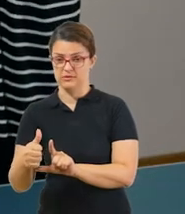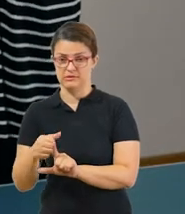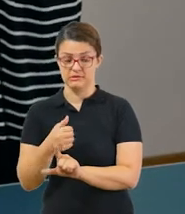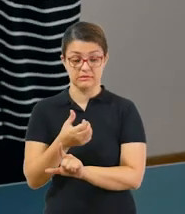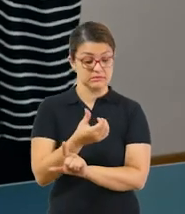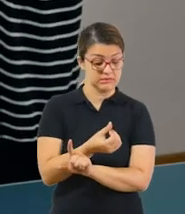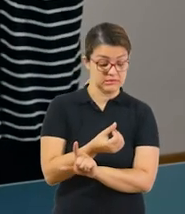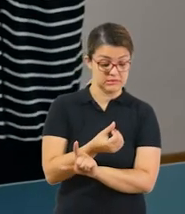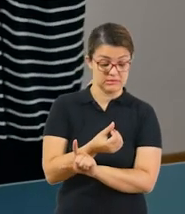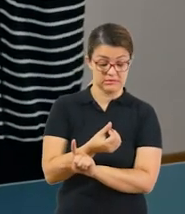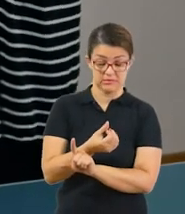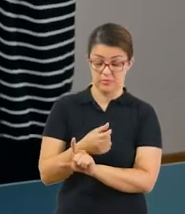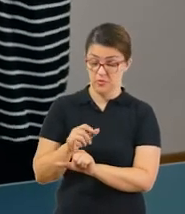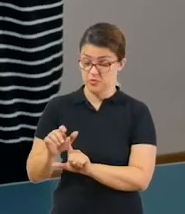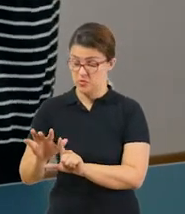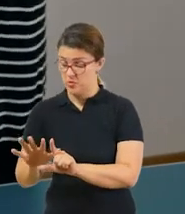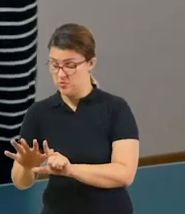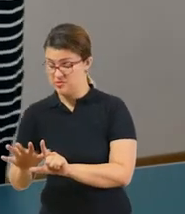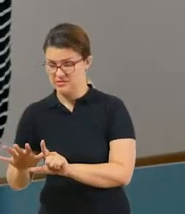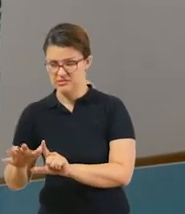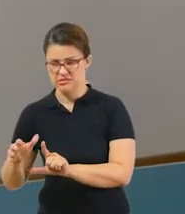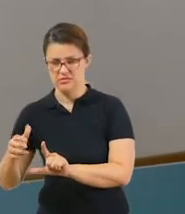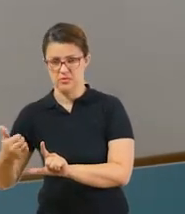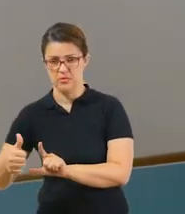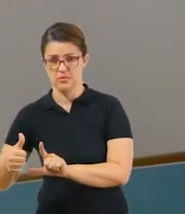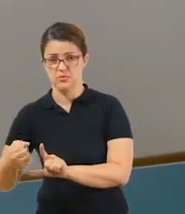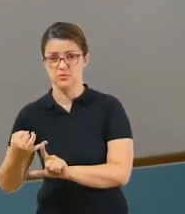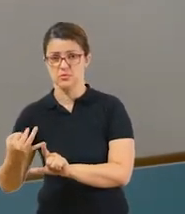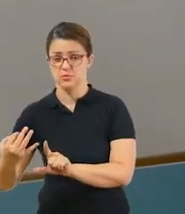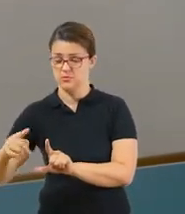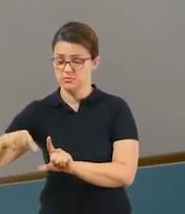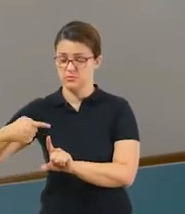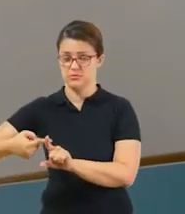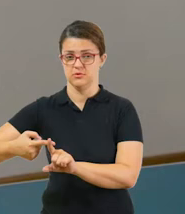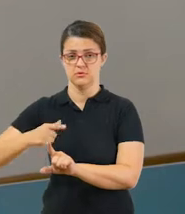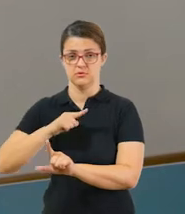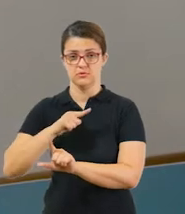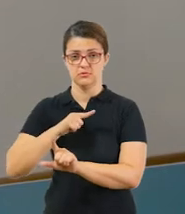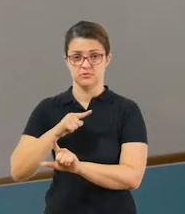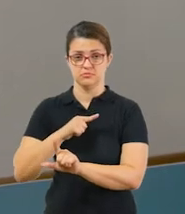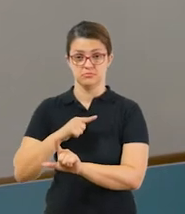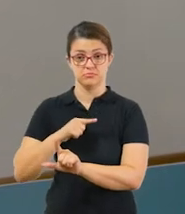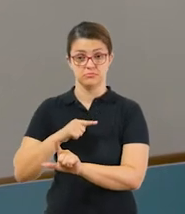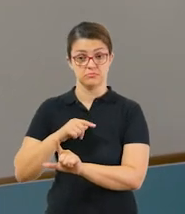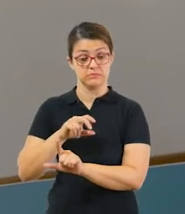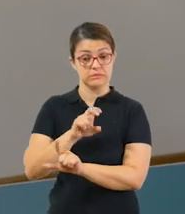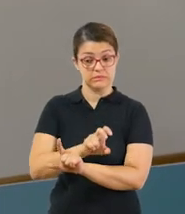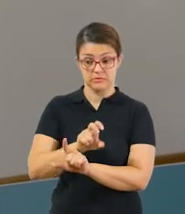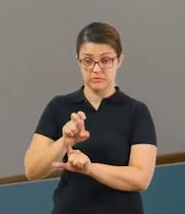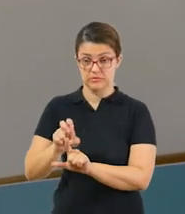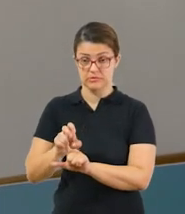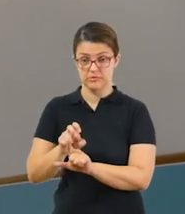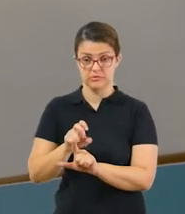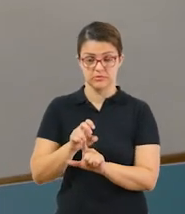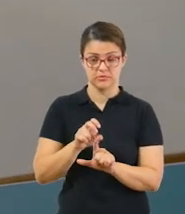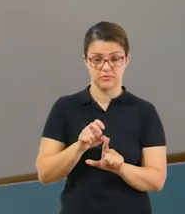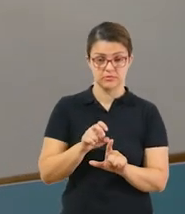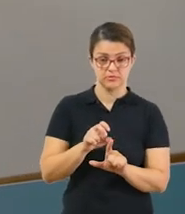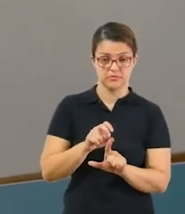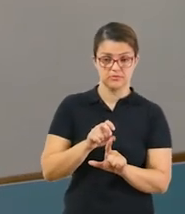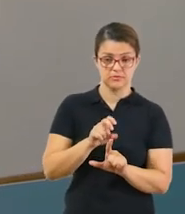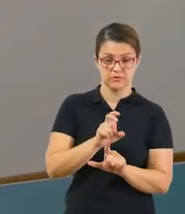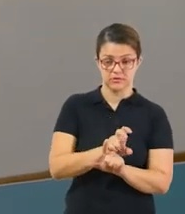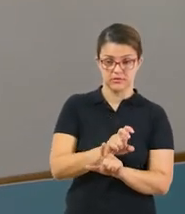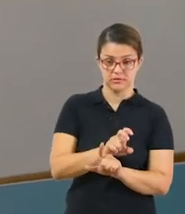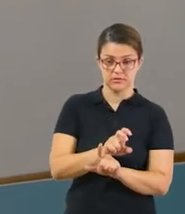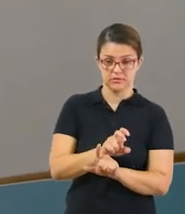Se eu tenho seis e depois eu tenho onze, quantas foram a mais? Cinco. Então, ó, de